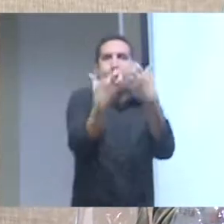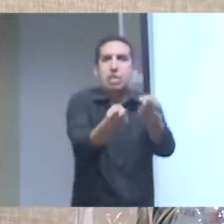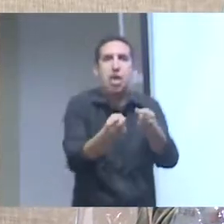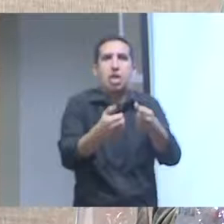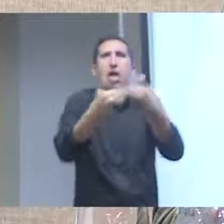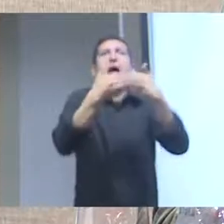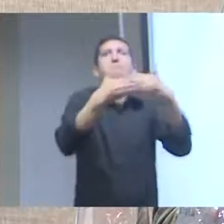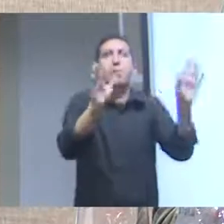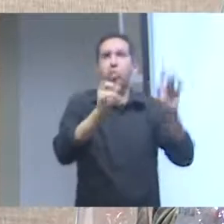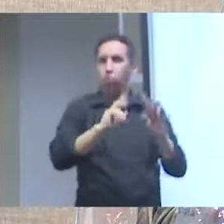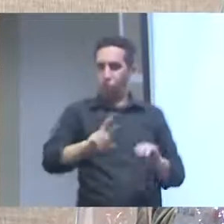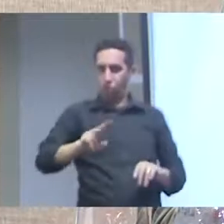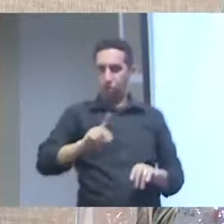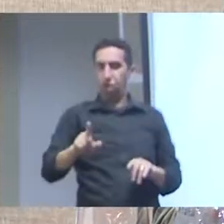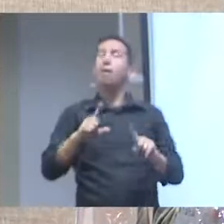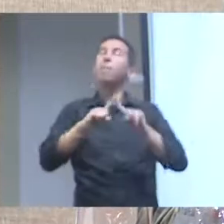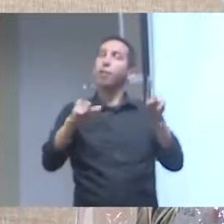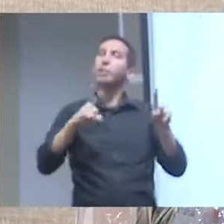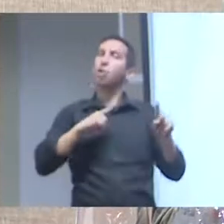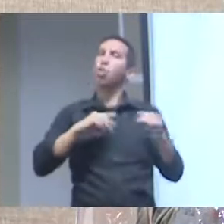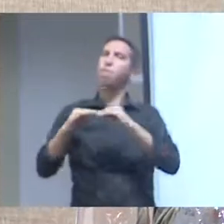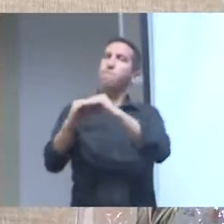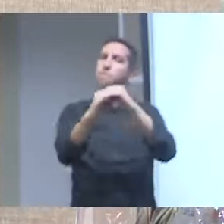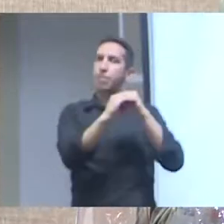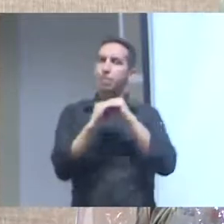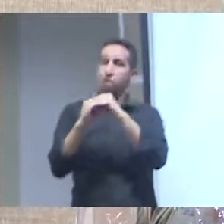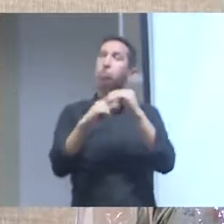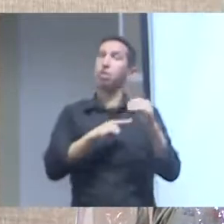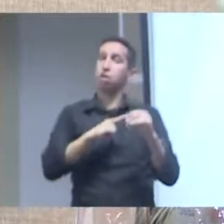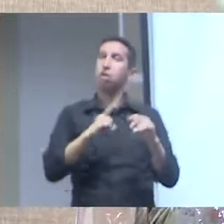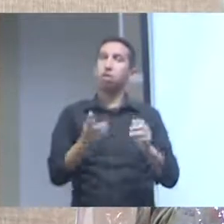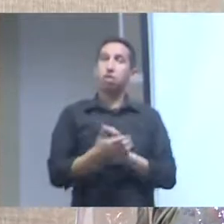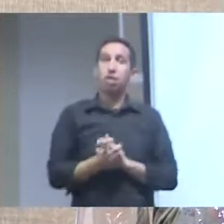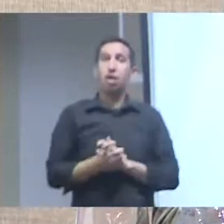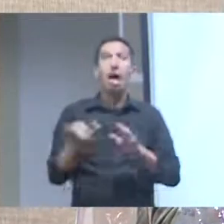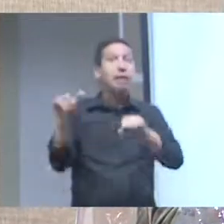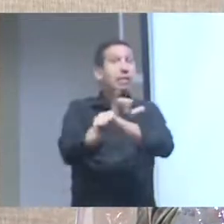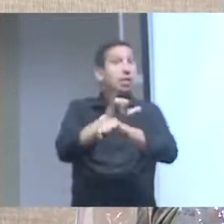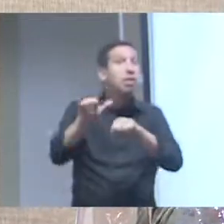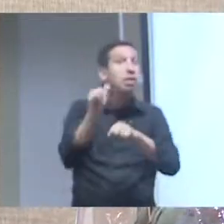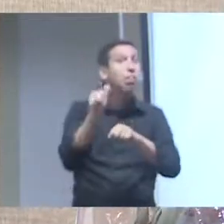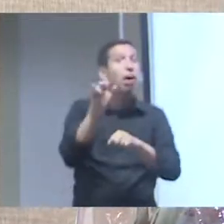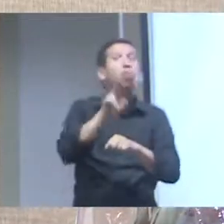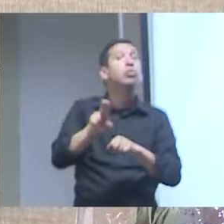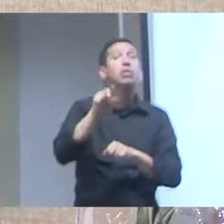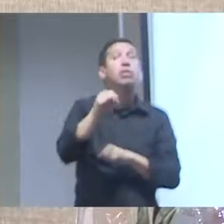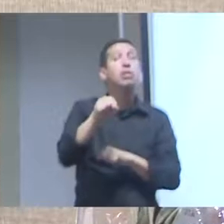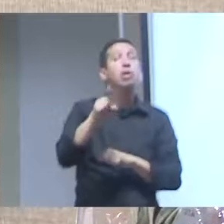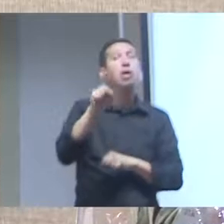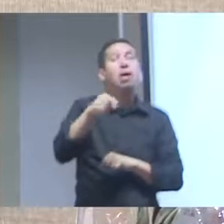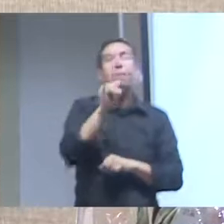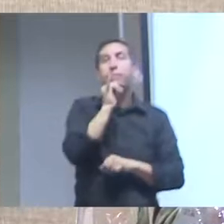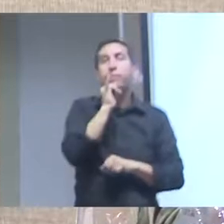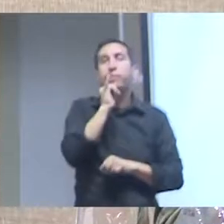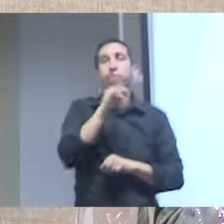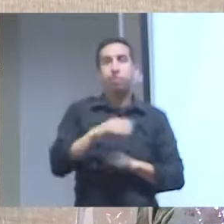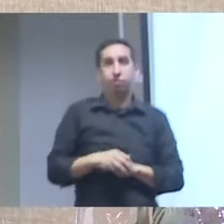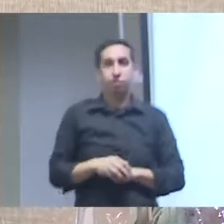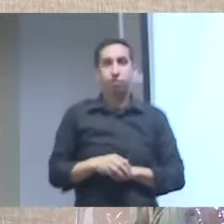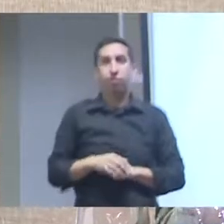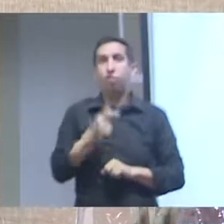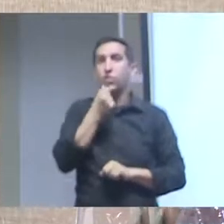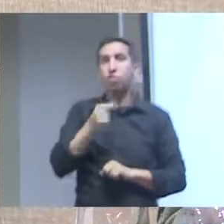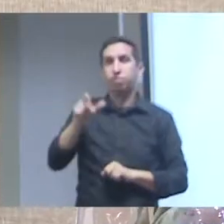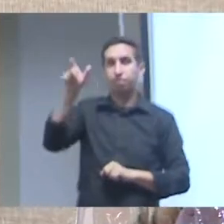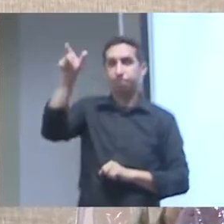lidar com isso é aquela clássica do stick and carrots quem já assistiu algumas apresentações minhas já viu que o